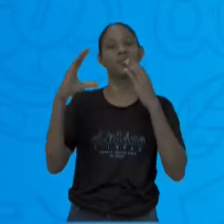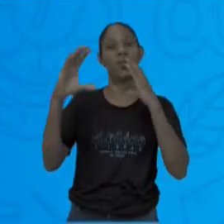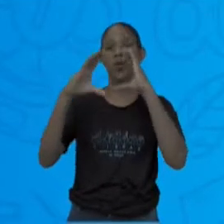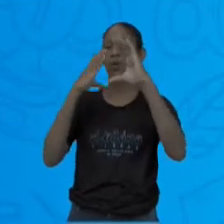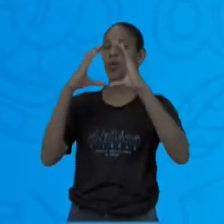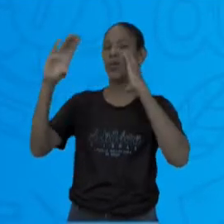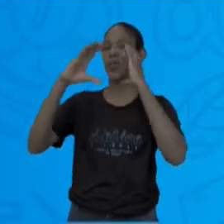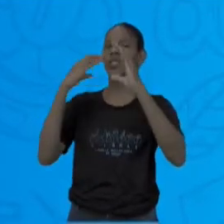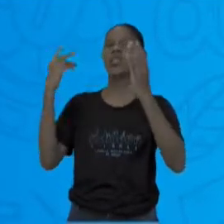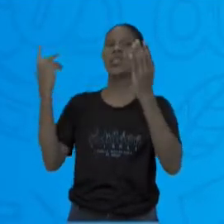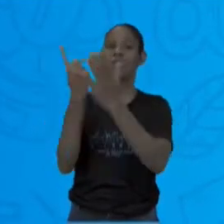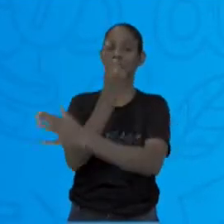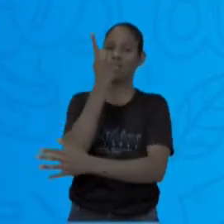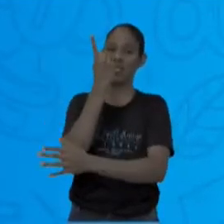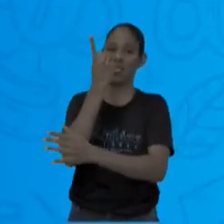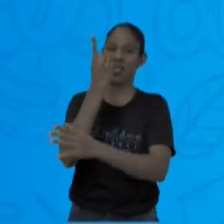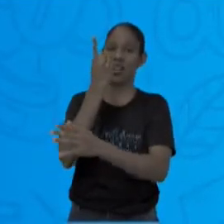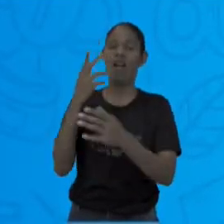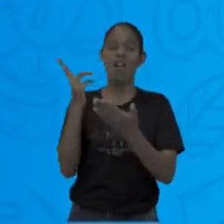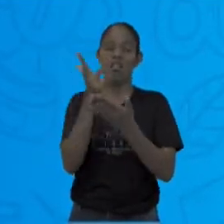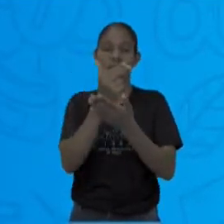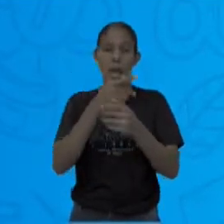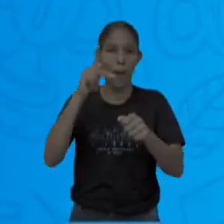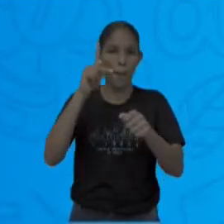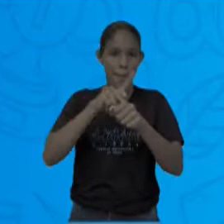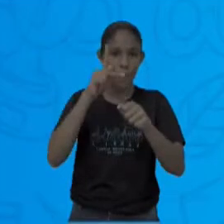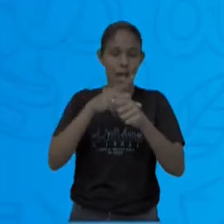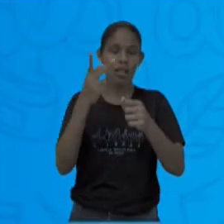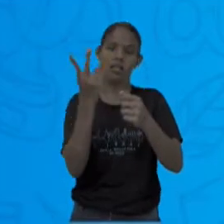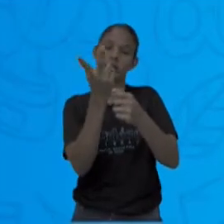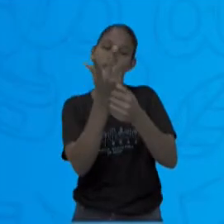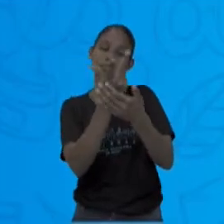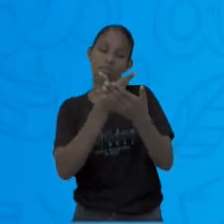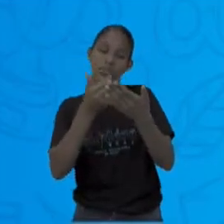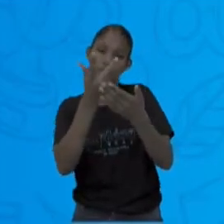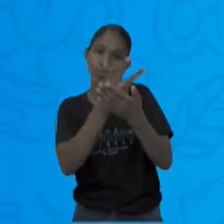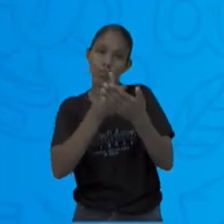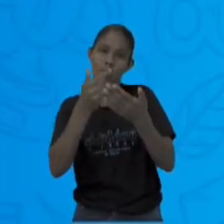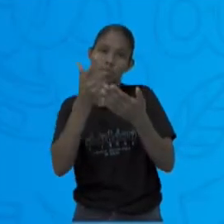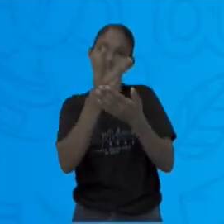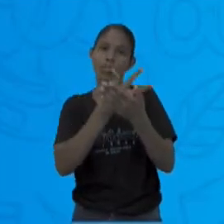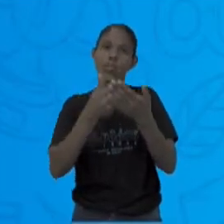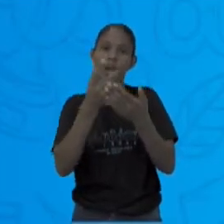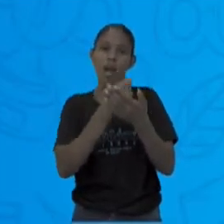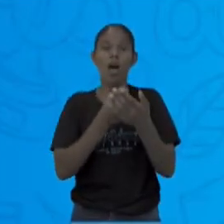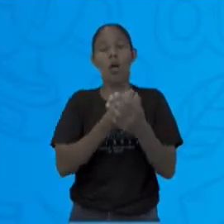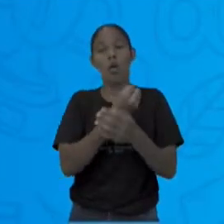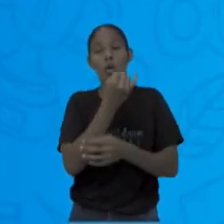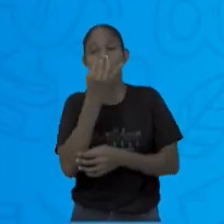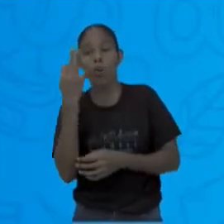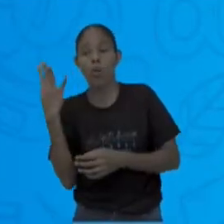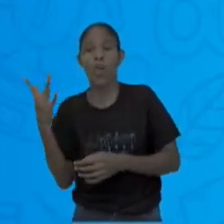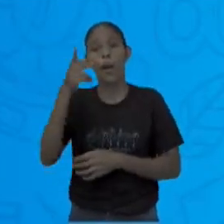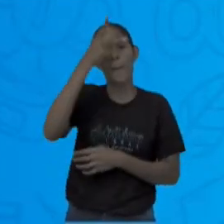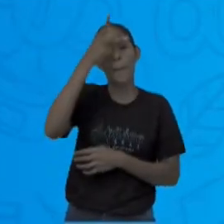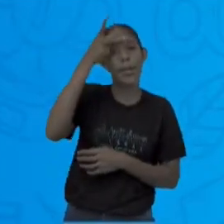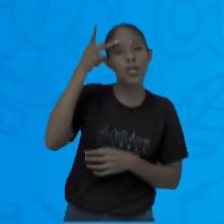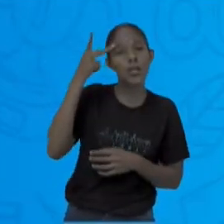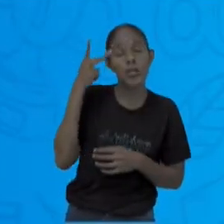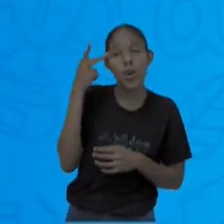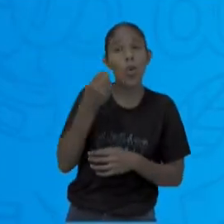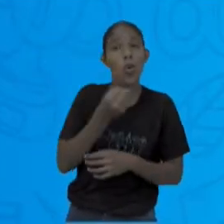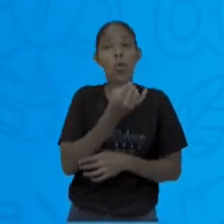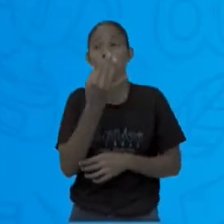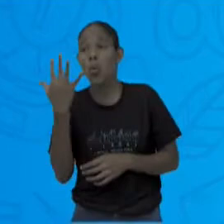paredes, em pedras, para identificar, às vezes, quantos animais eles tinham, quantas pessoas tinham